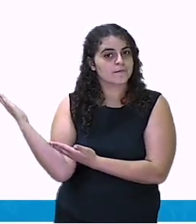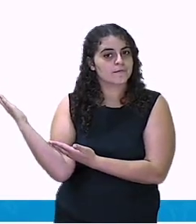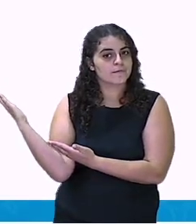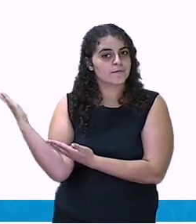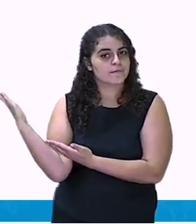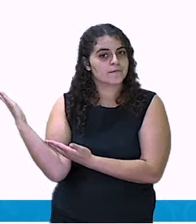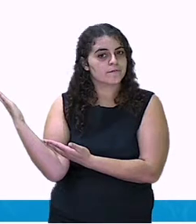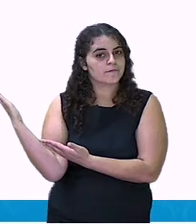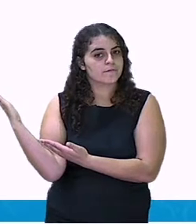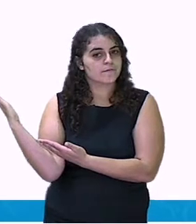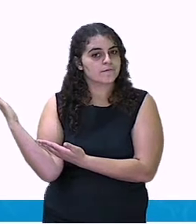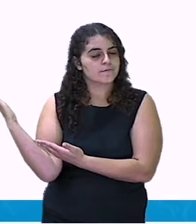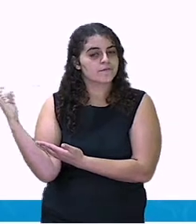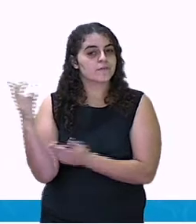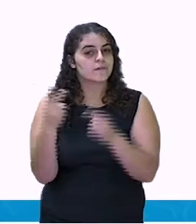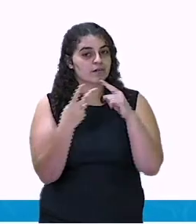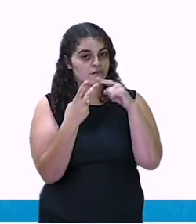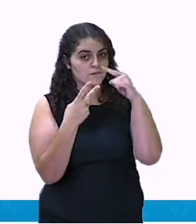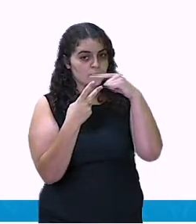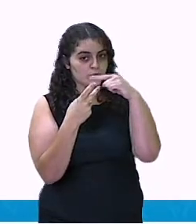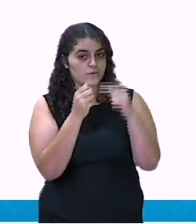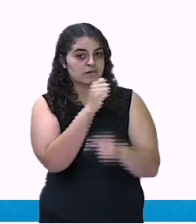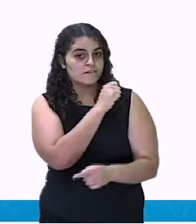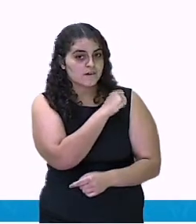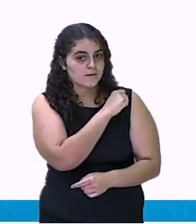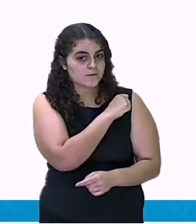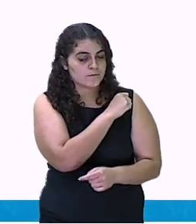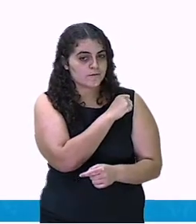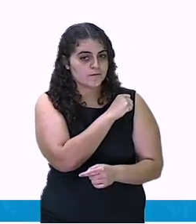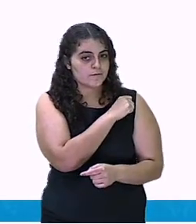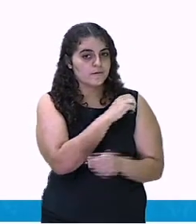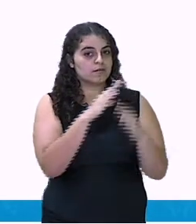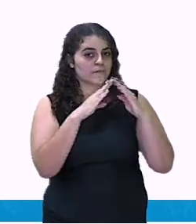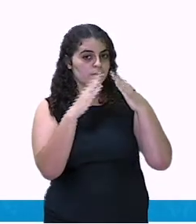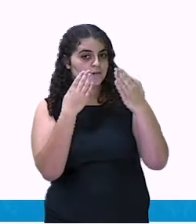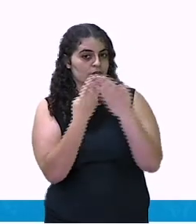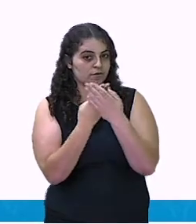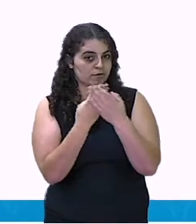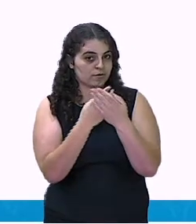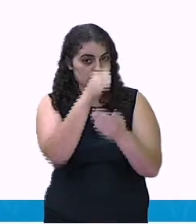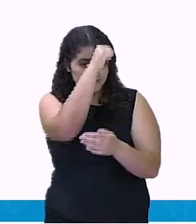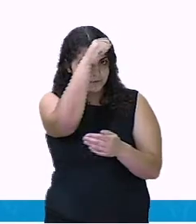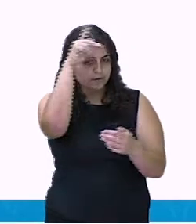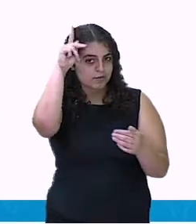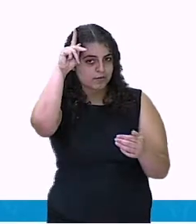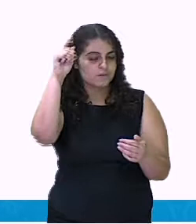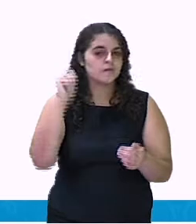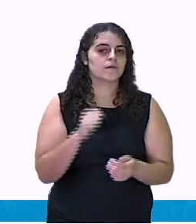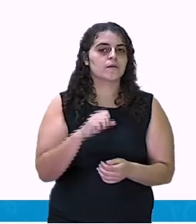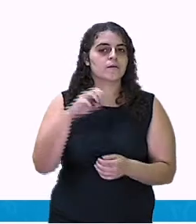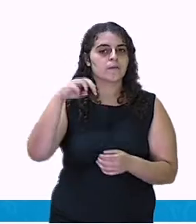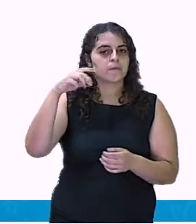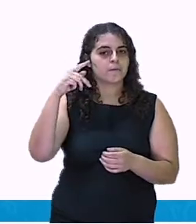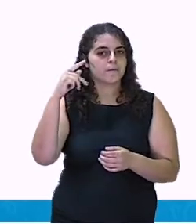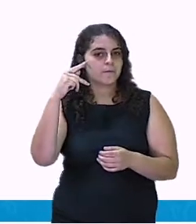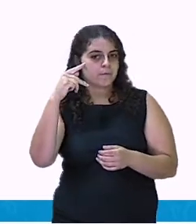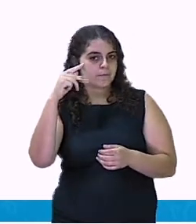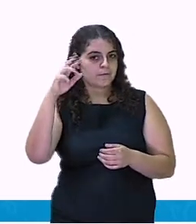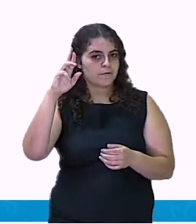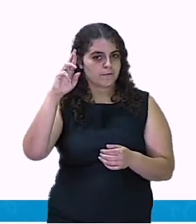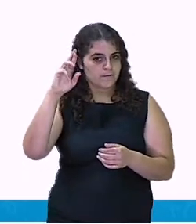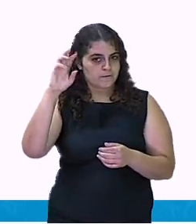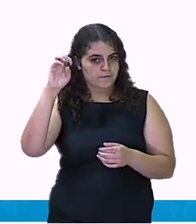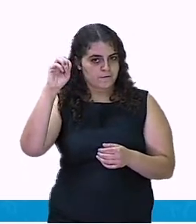Guimarães. Esses dois alunos são da Escola Municipal Professora Rosalva Simões